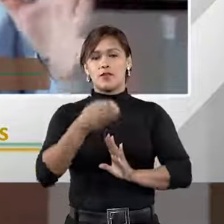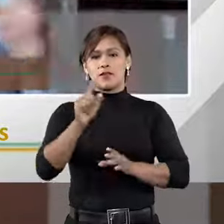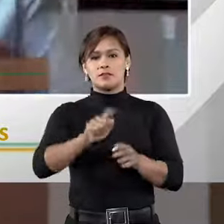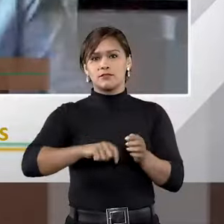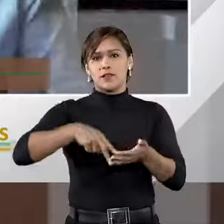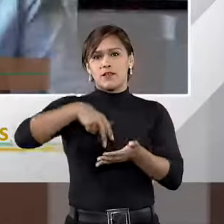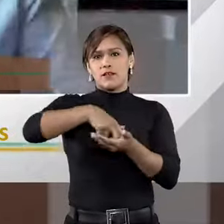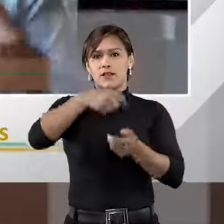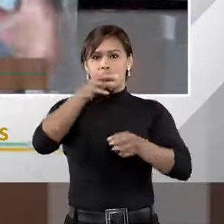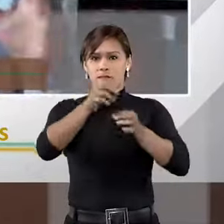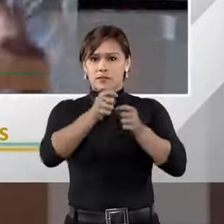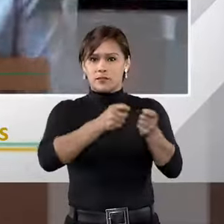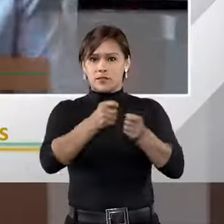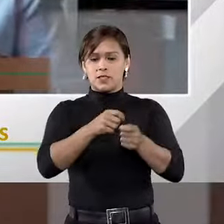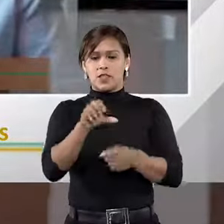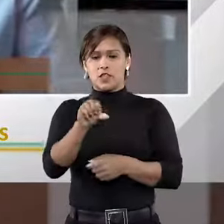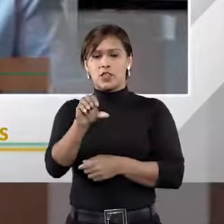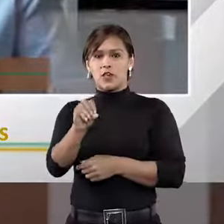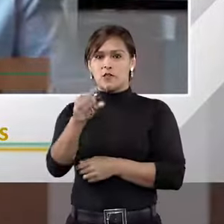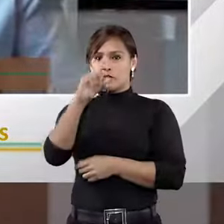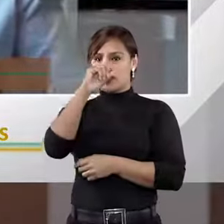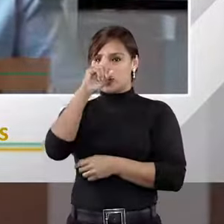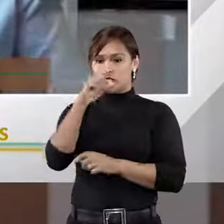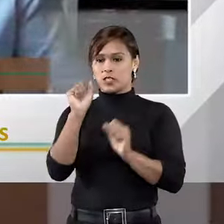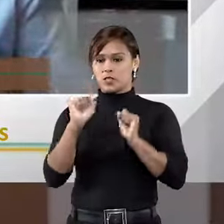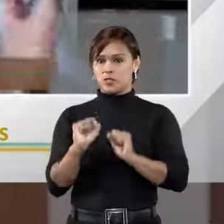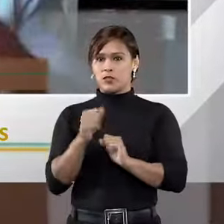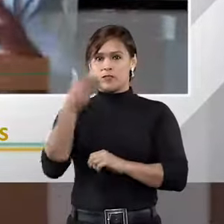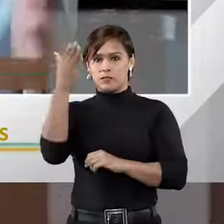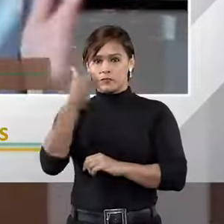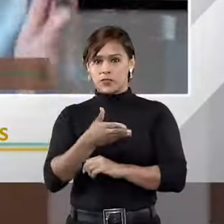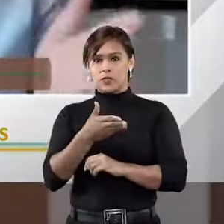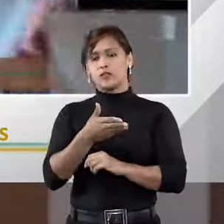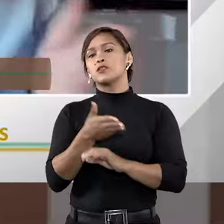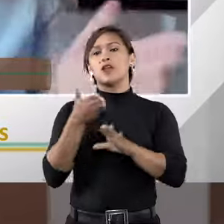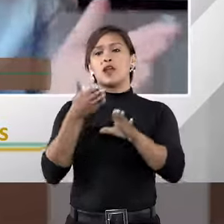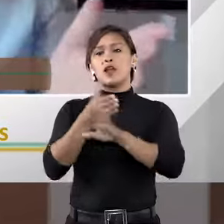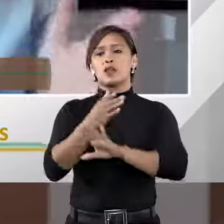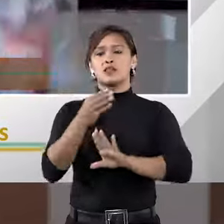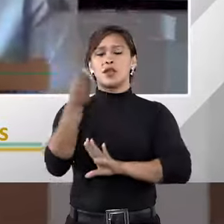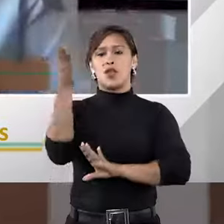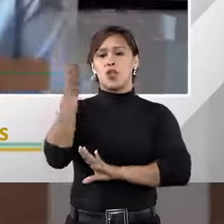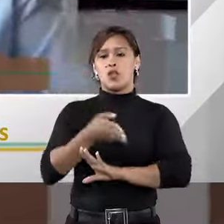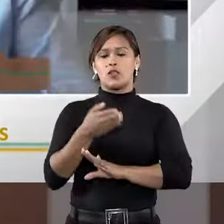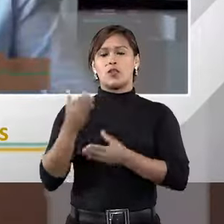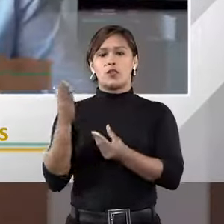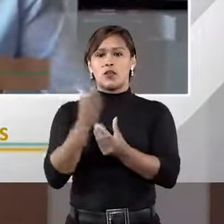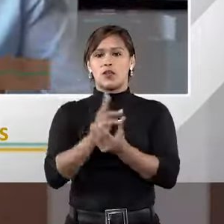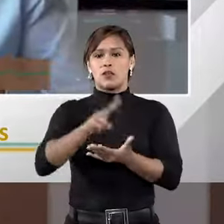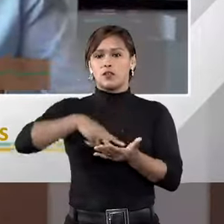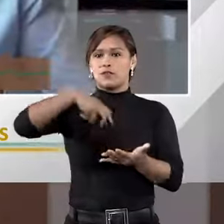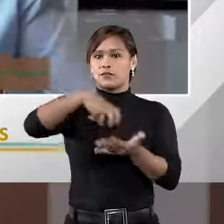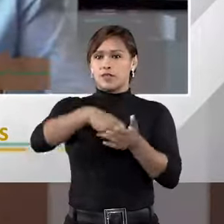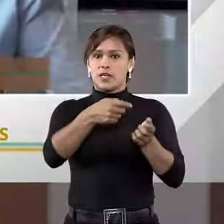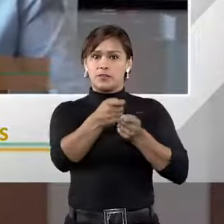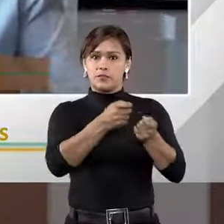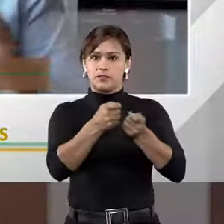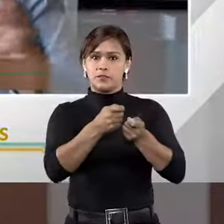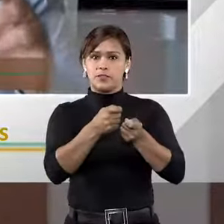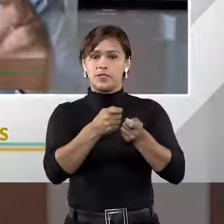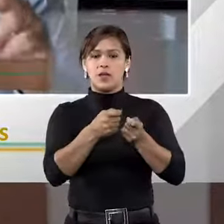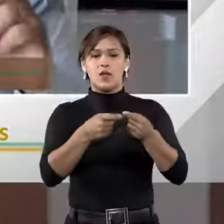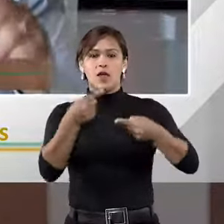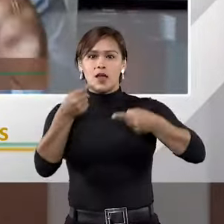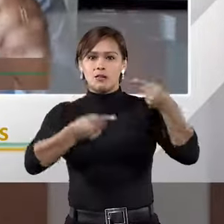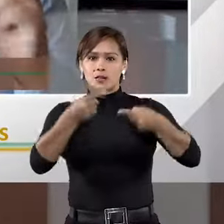arbitral no prazo de 90 dias, que é o que se chama de ação anulatória da sentença arbitral, que é uma ação para